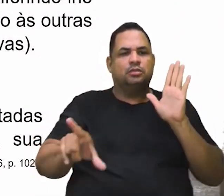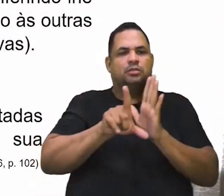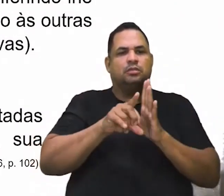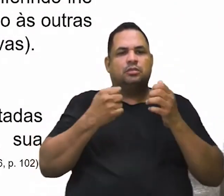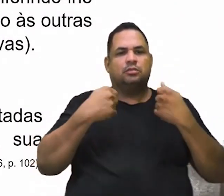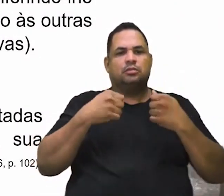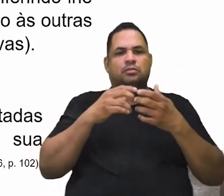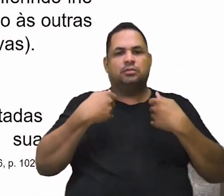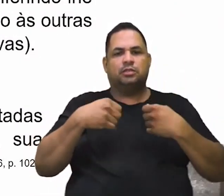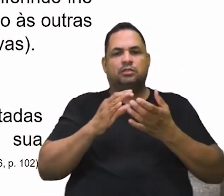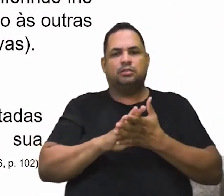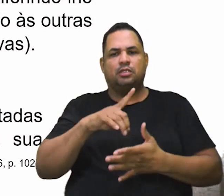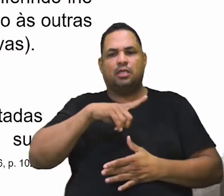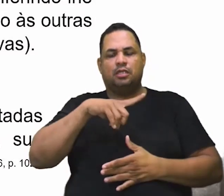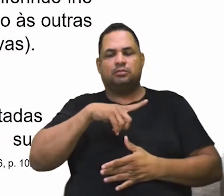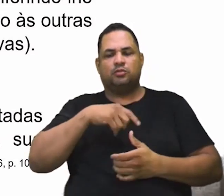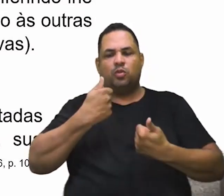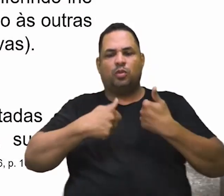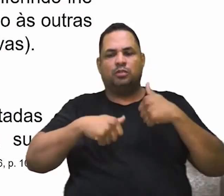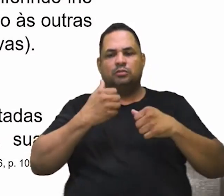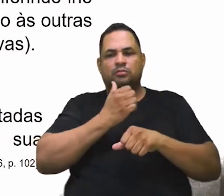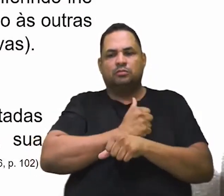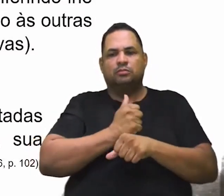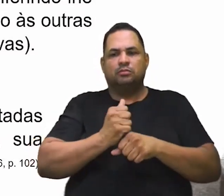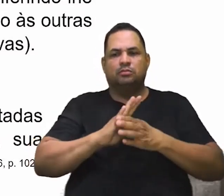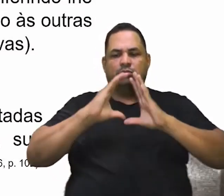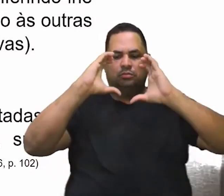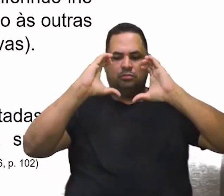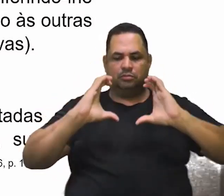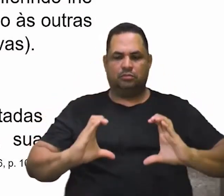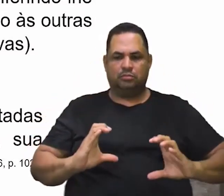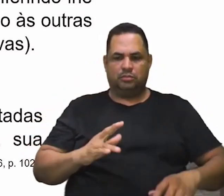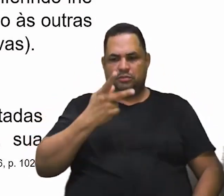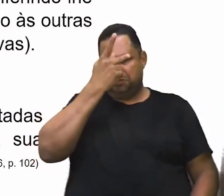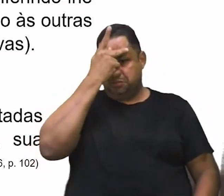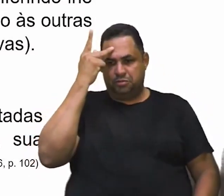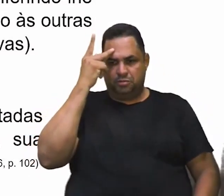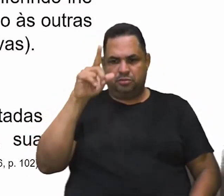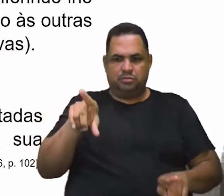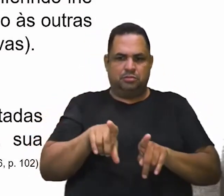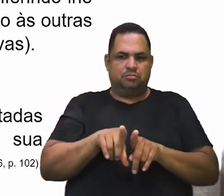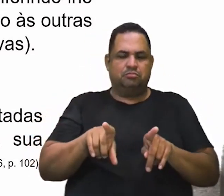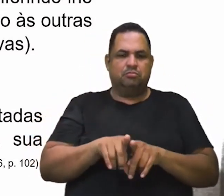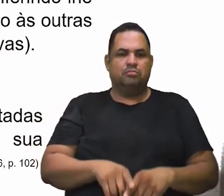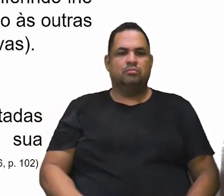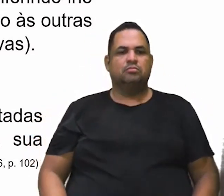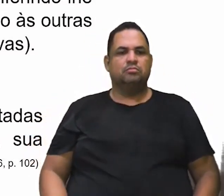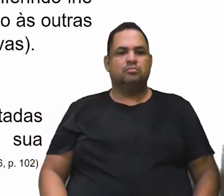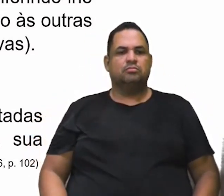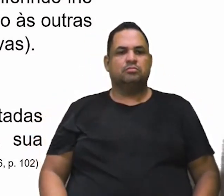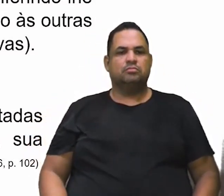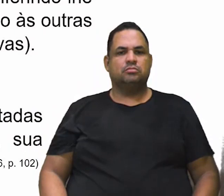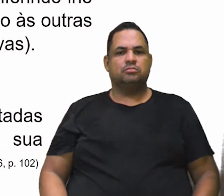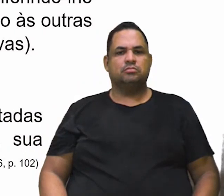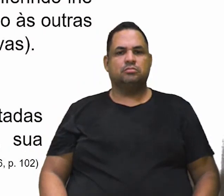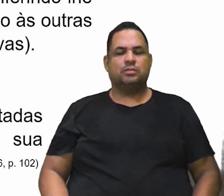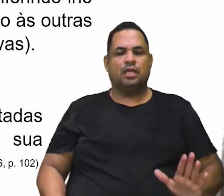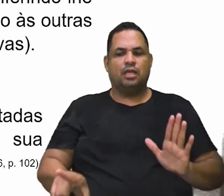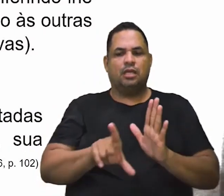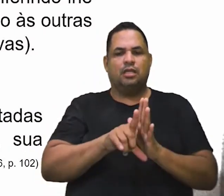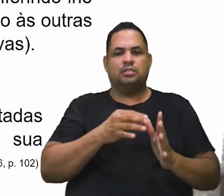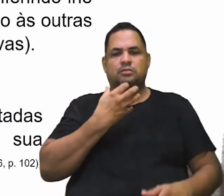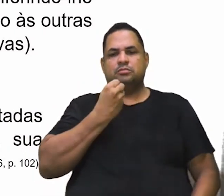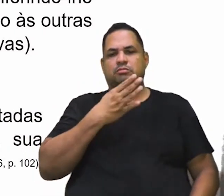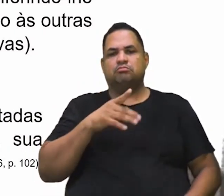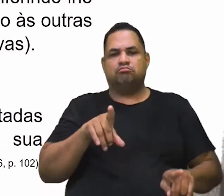poder dependiam de quê? Das qualidades morais dos cidadãos. está aqui. As leis boas eram